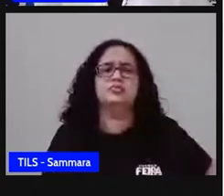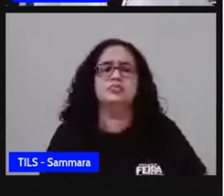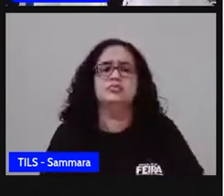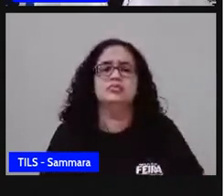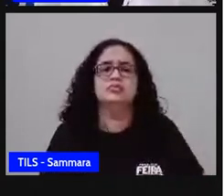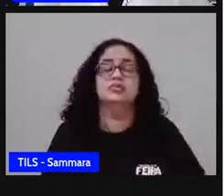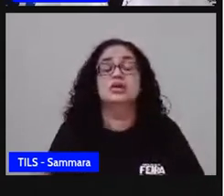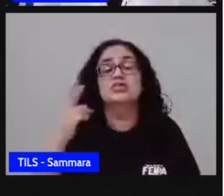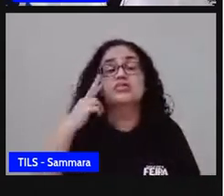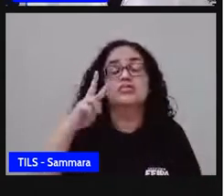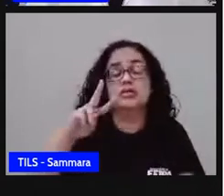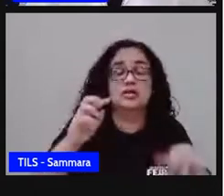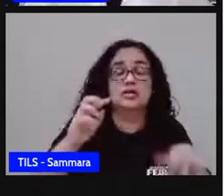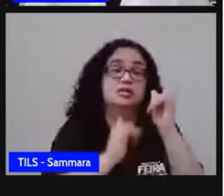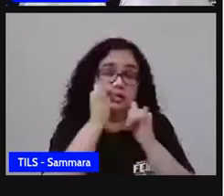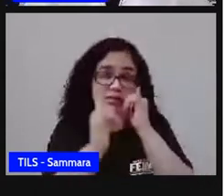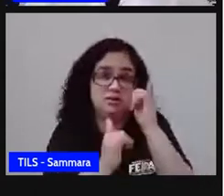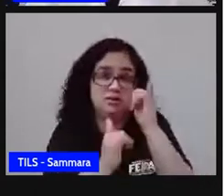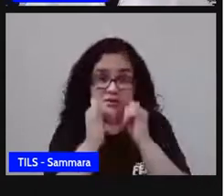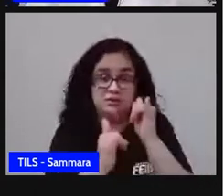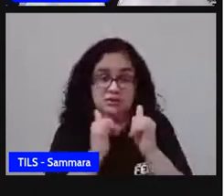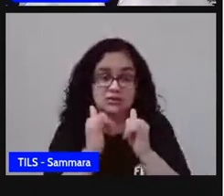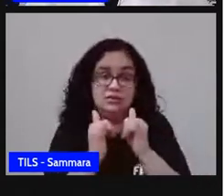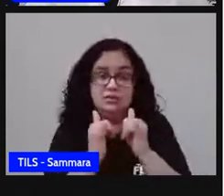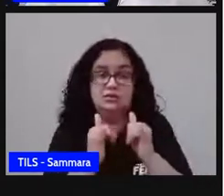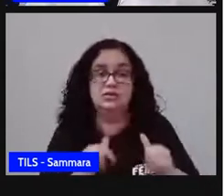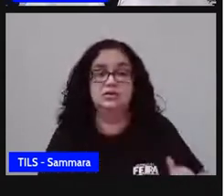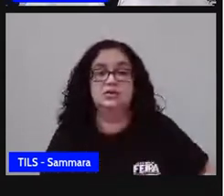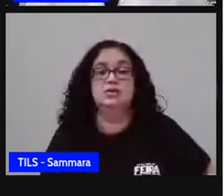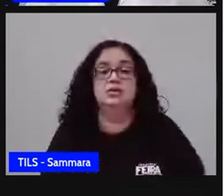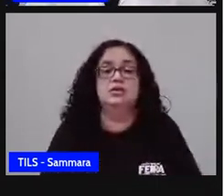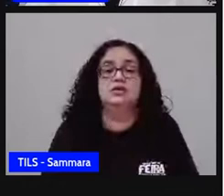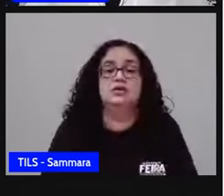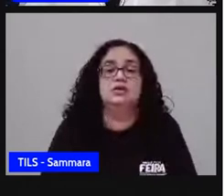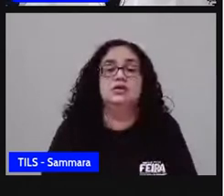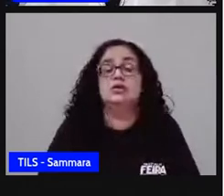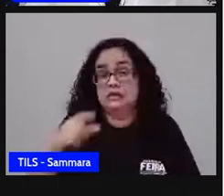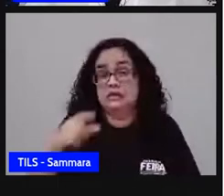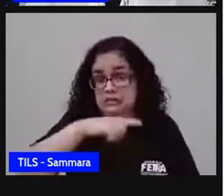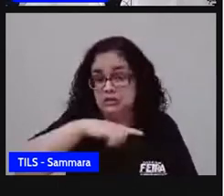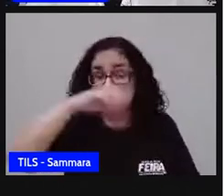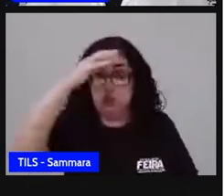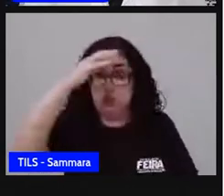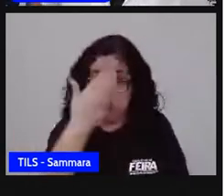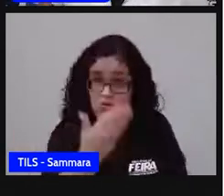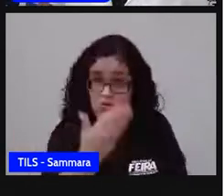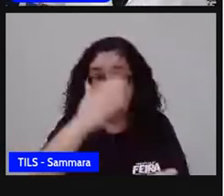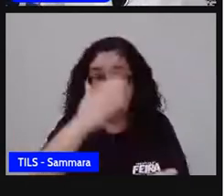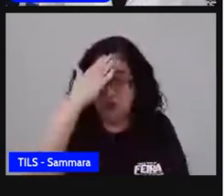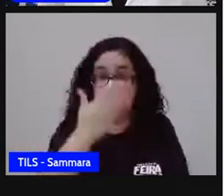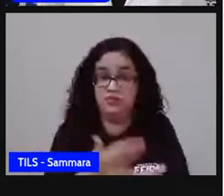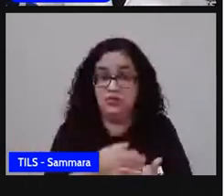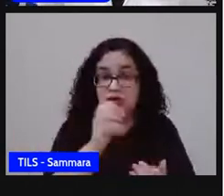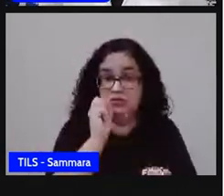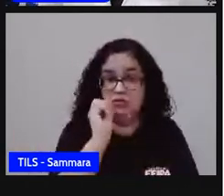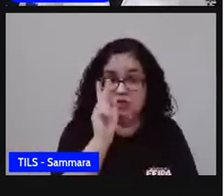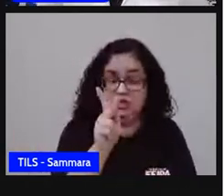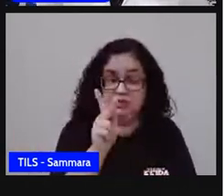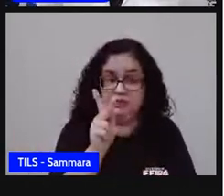coisa que você vê na internet, desde que isso seja uma fonte confiável, tá bom?